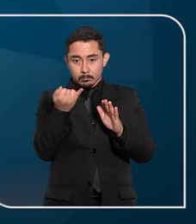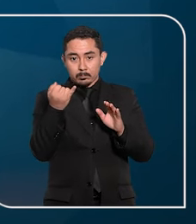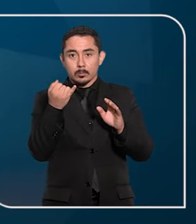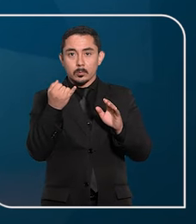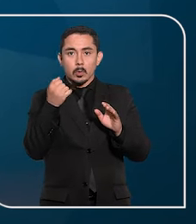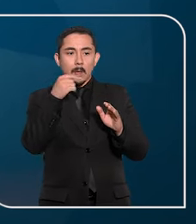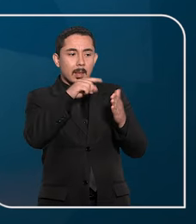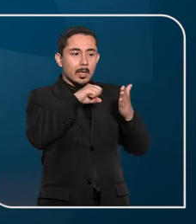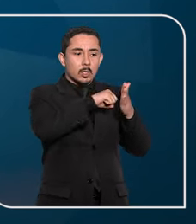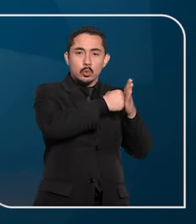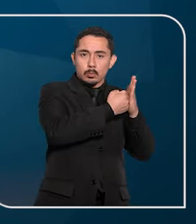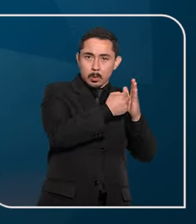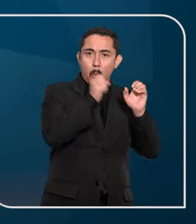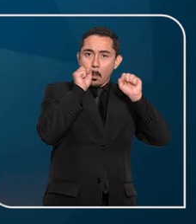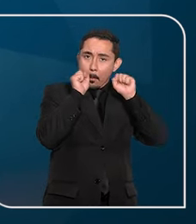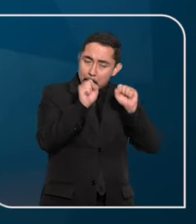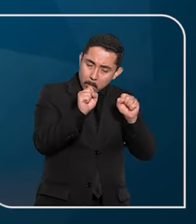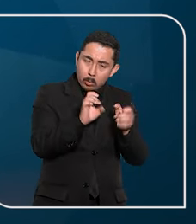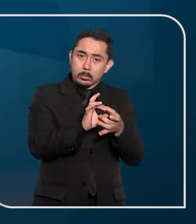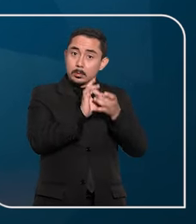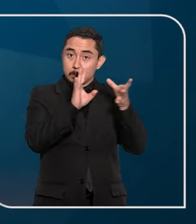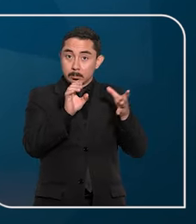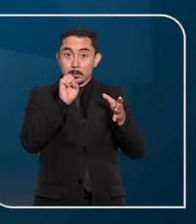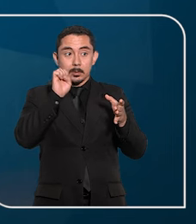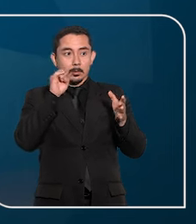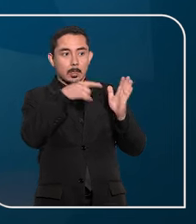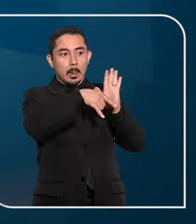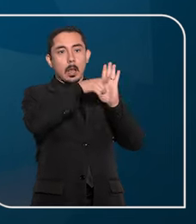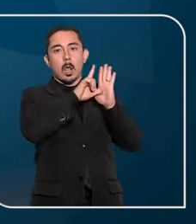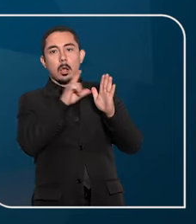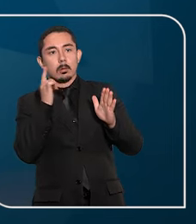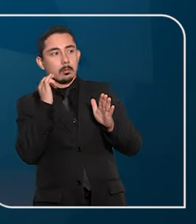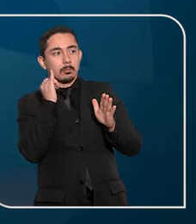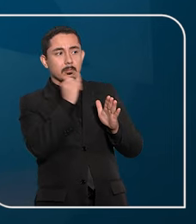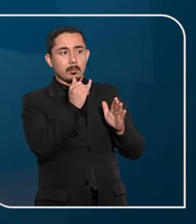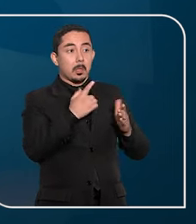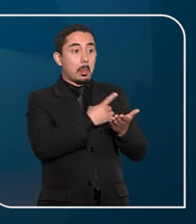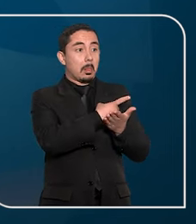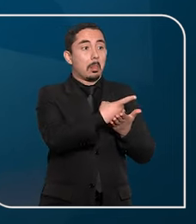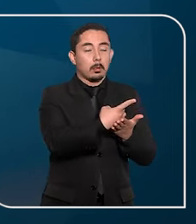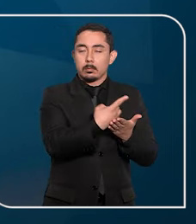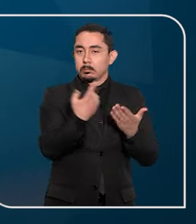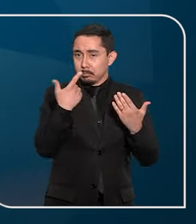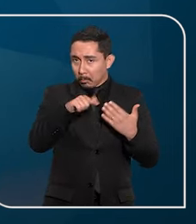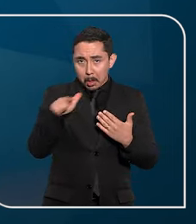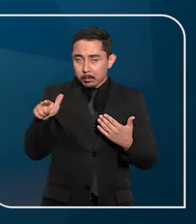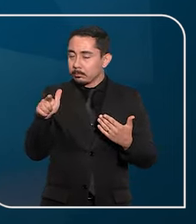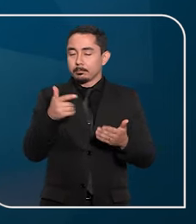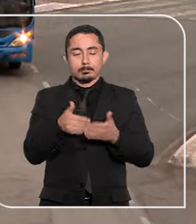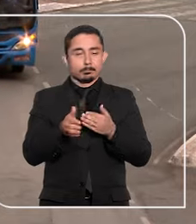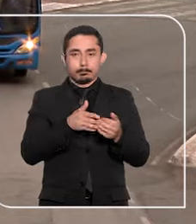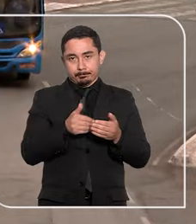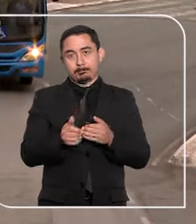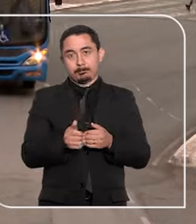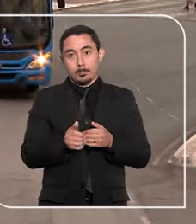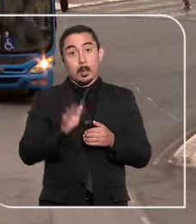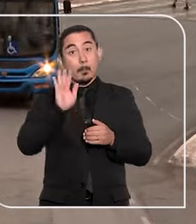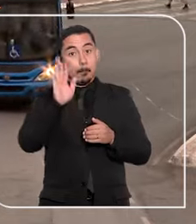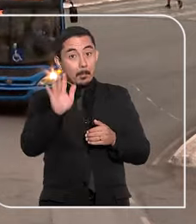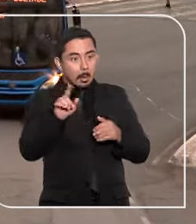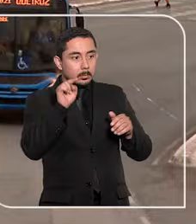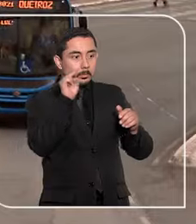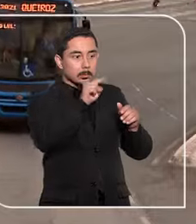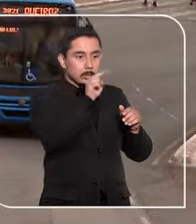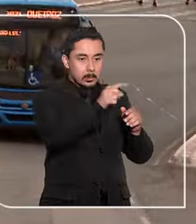não há impedimento para que a suspensão seja feita mesmo sem a defesa prévia do profissional. No entanto, a plataforma